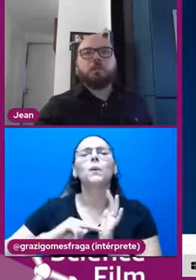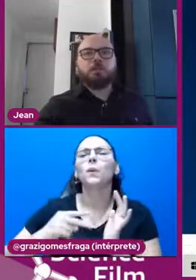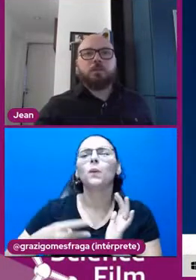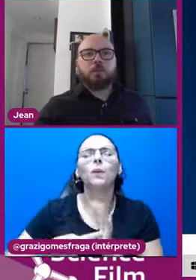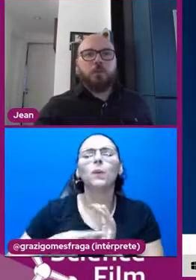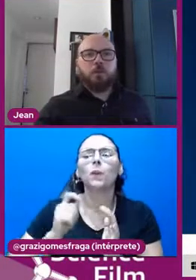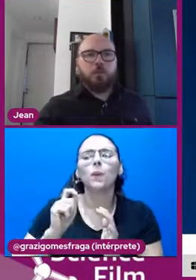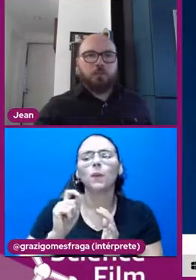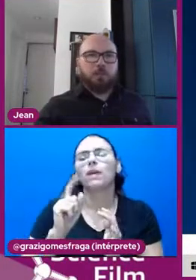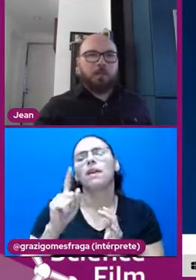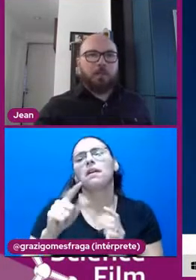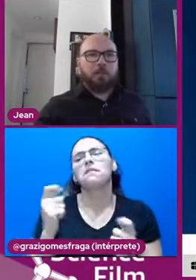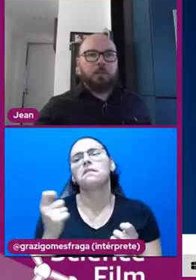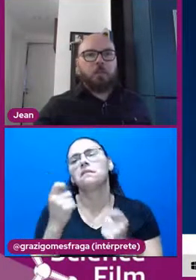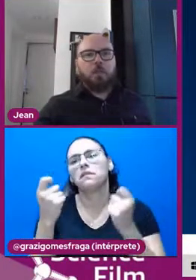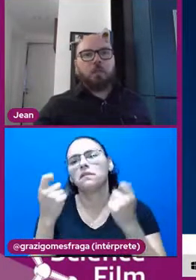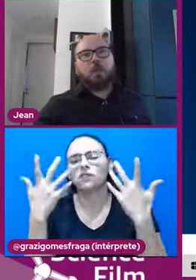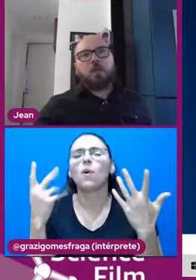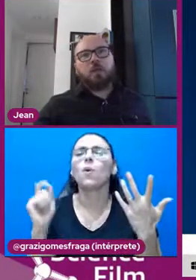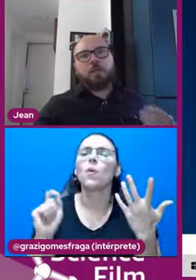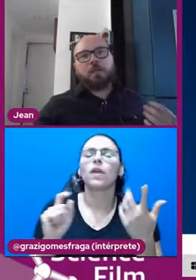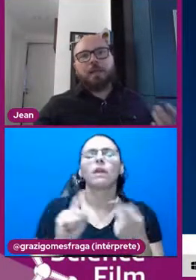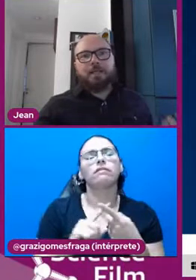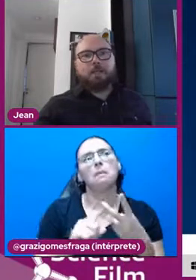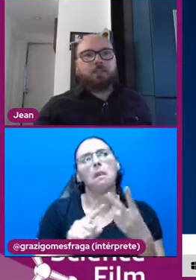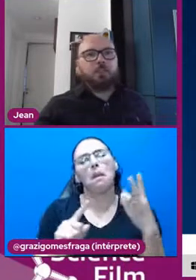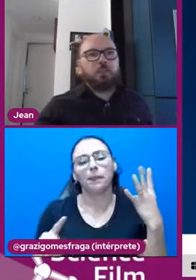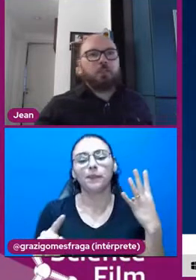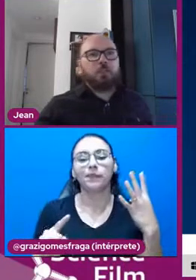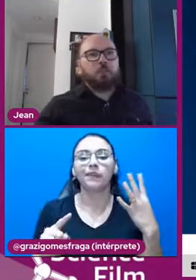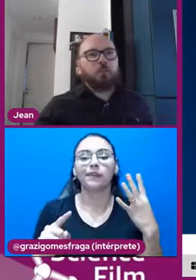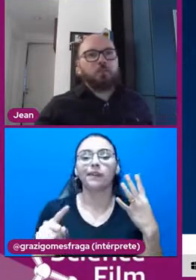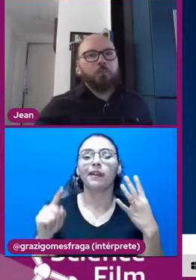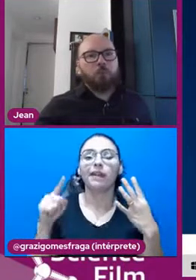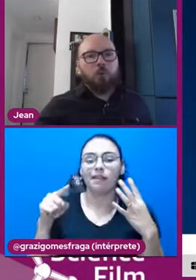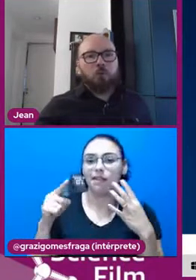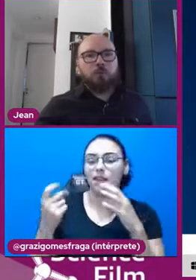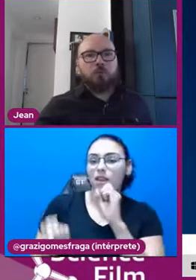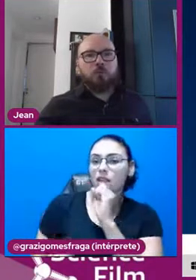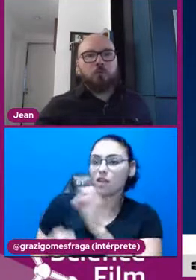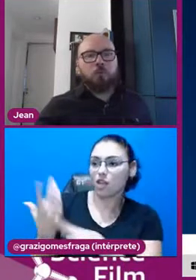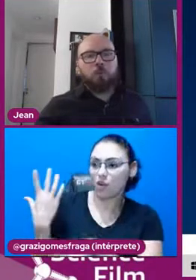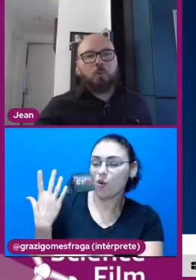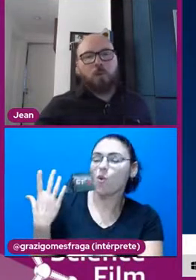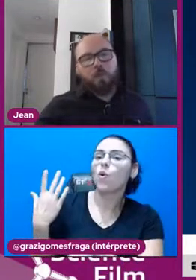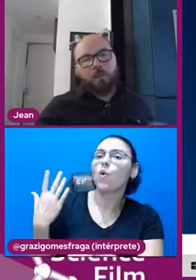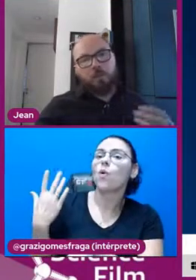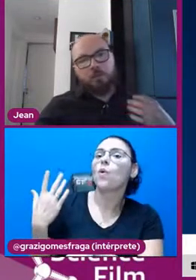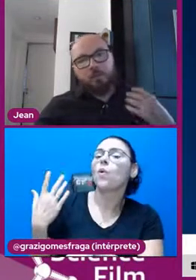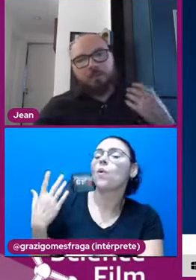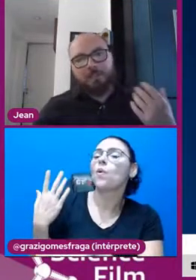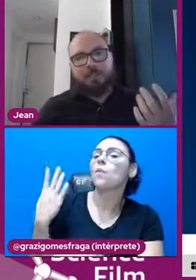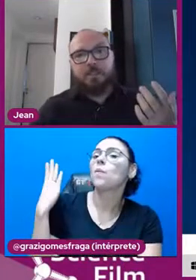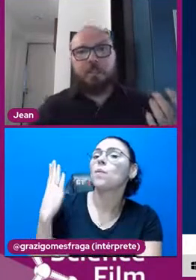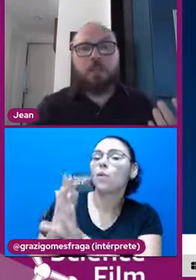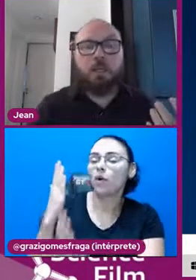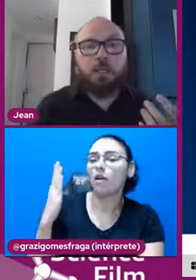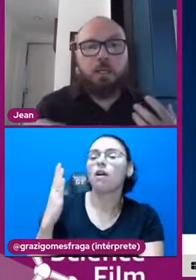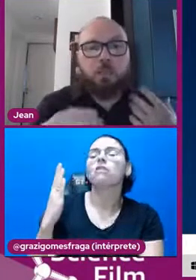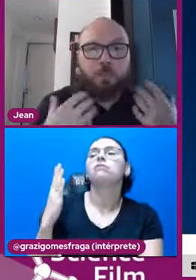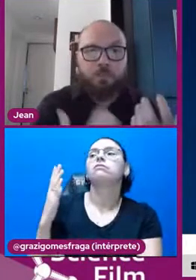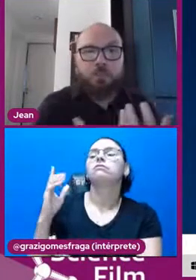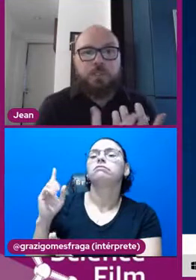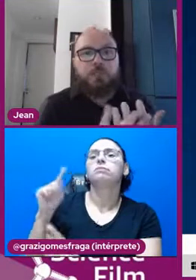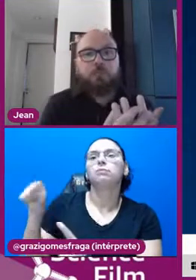festival que a gente trabalha. Então, ele nasce de um propósito de trazer